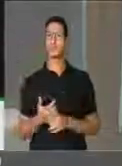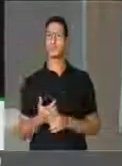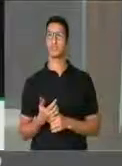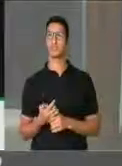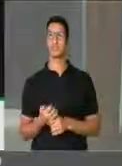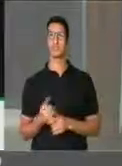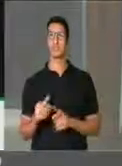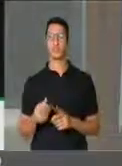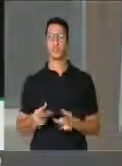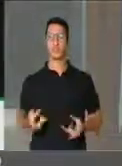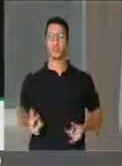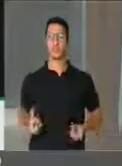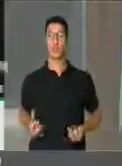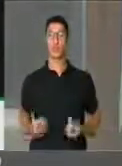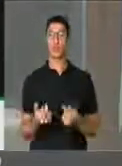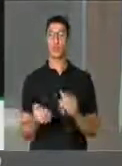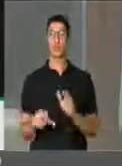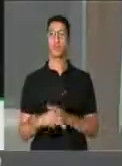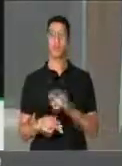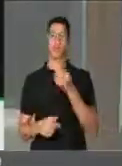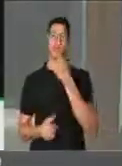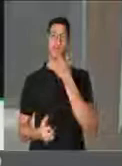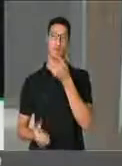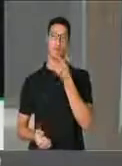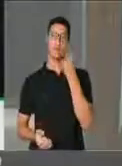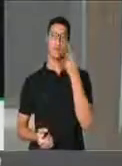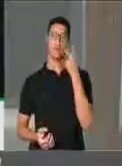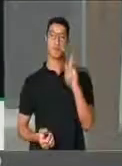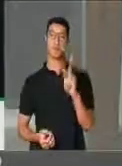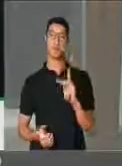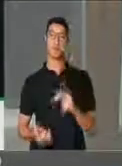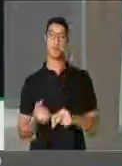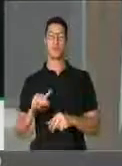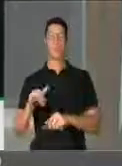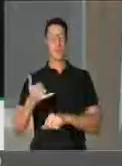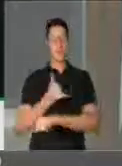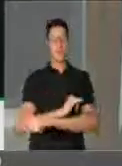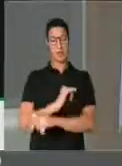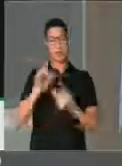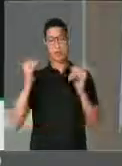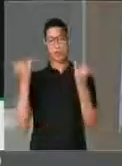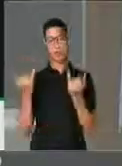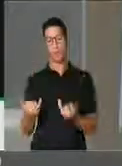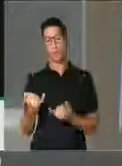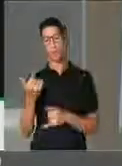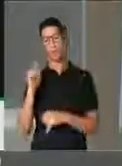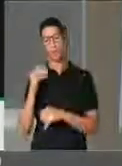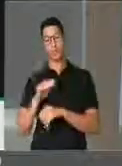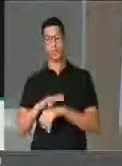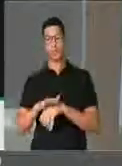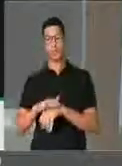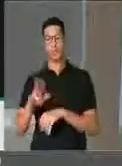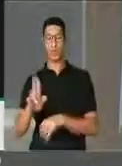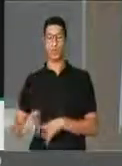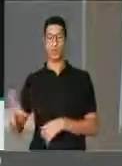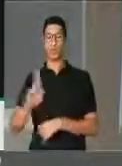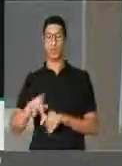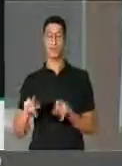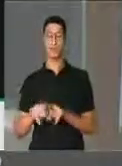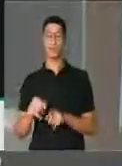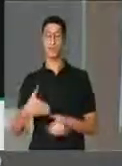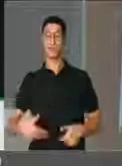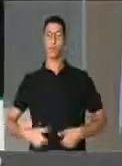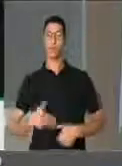o consumo de remédios para outros tipos de doença e que são utilizados como